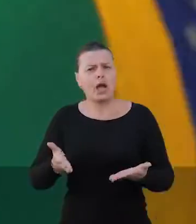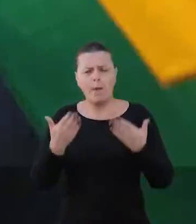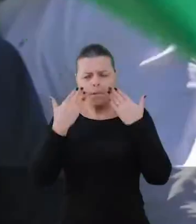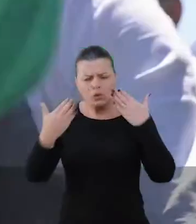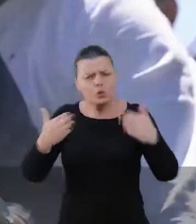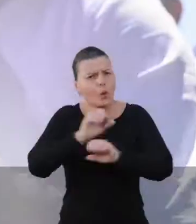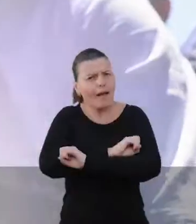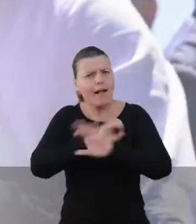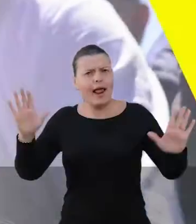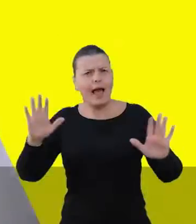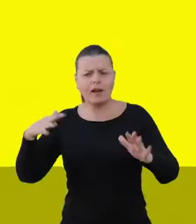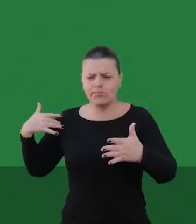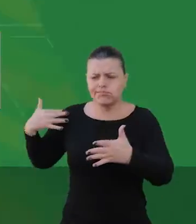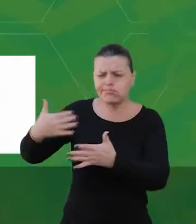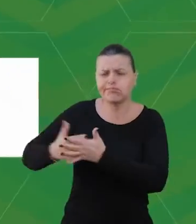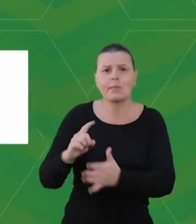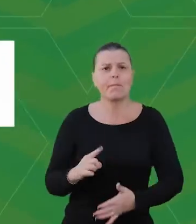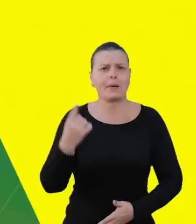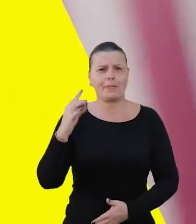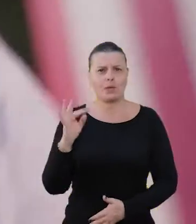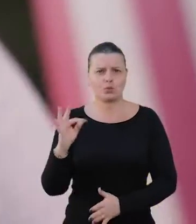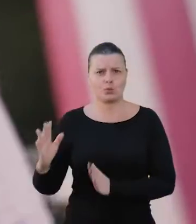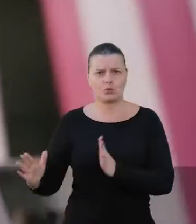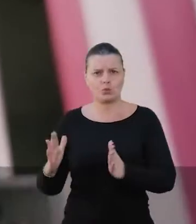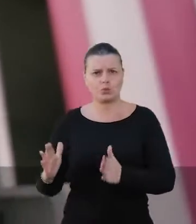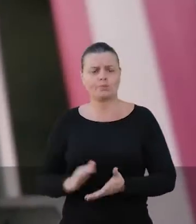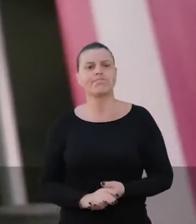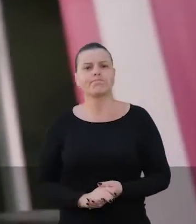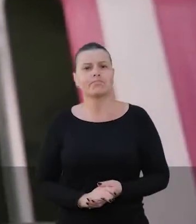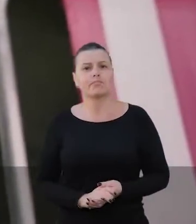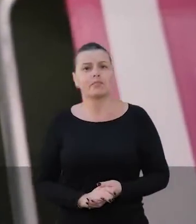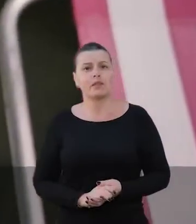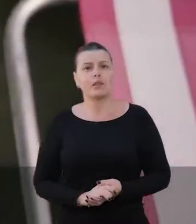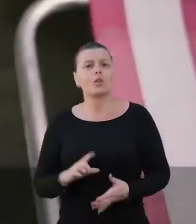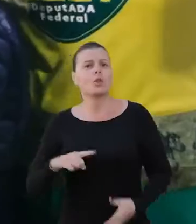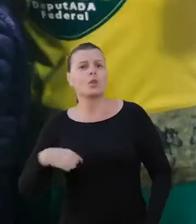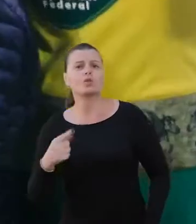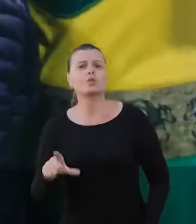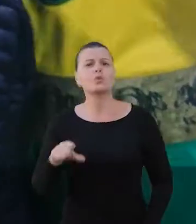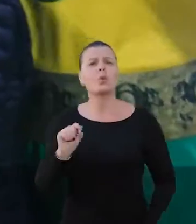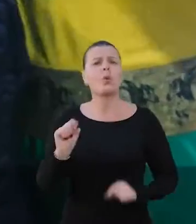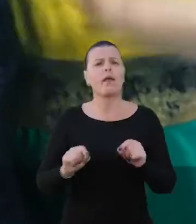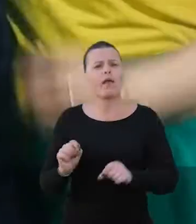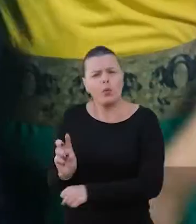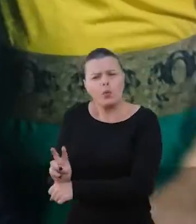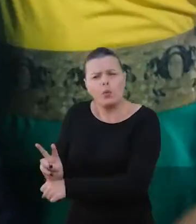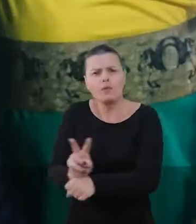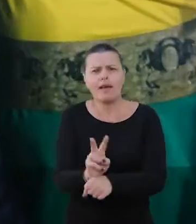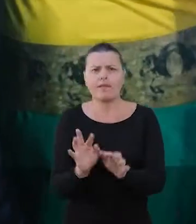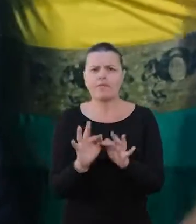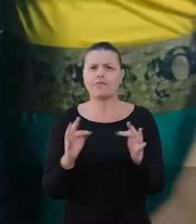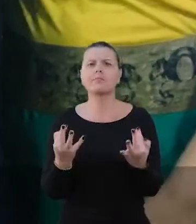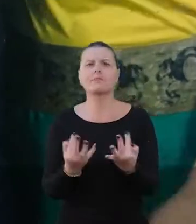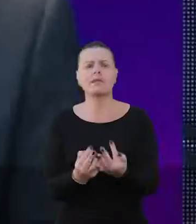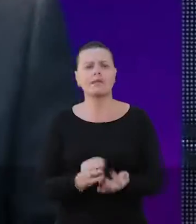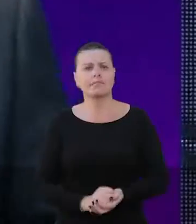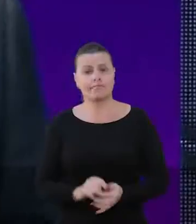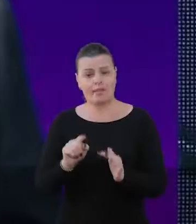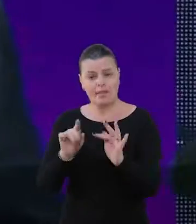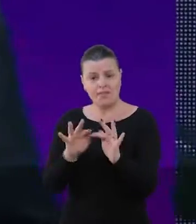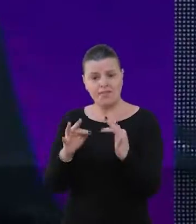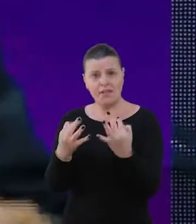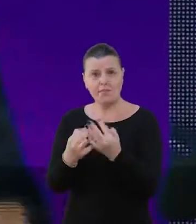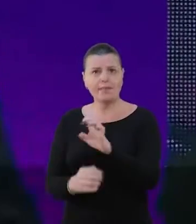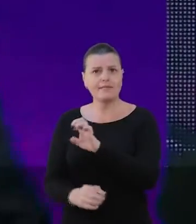isso bem claro ao longo do primeiro turno. A escolha que nós fizemos foi de proteger a família. A